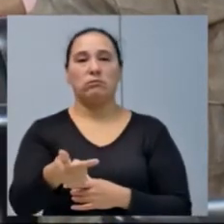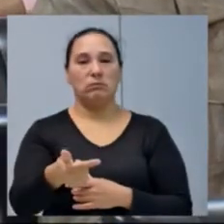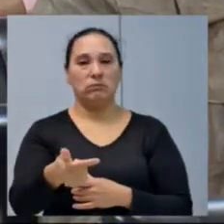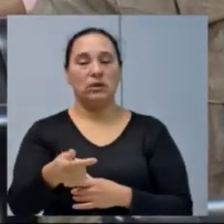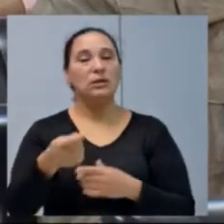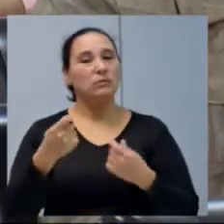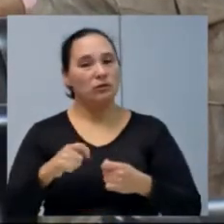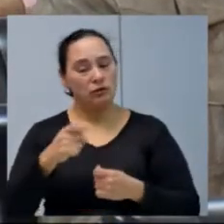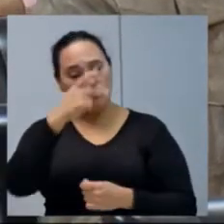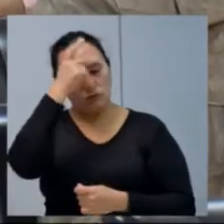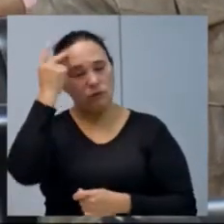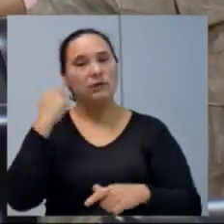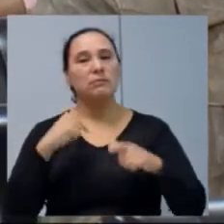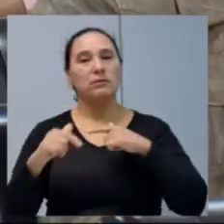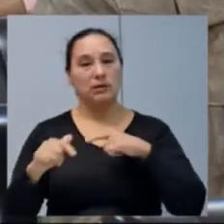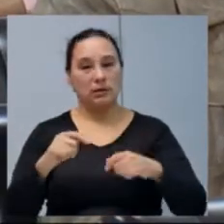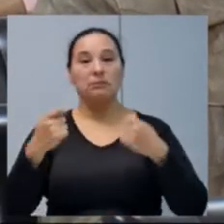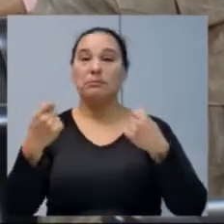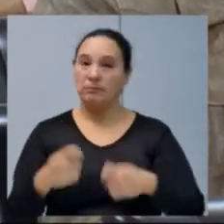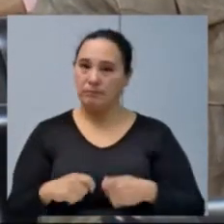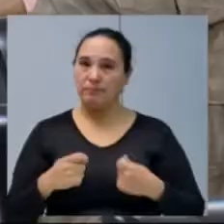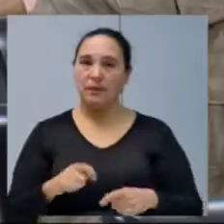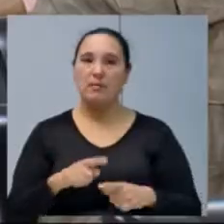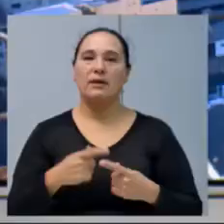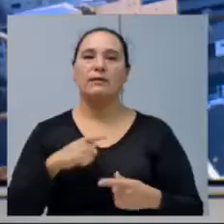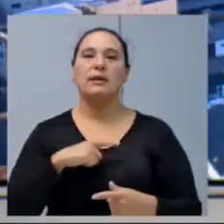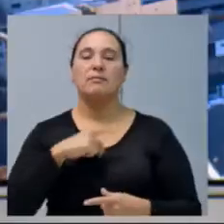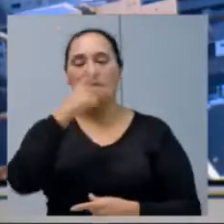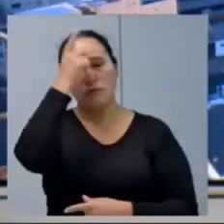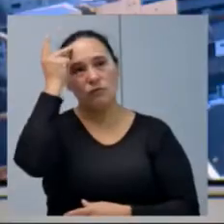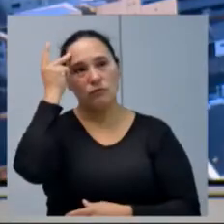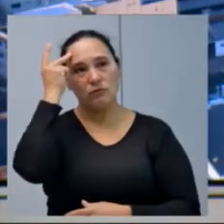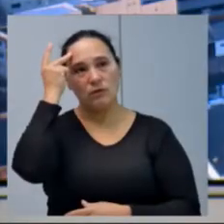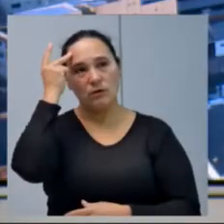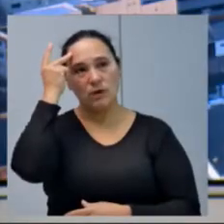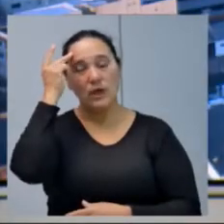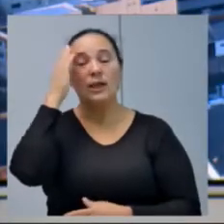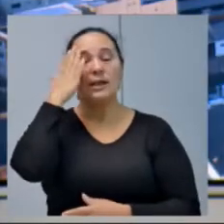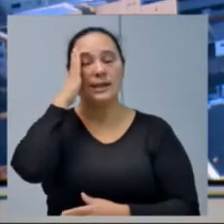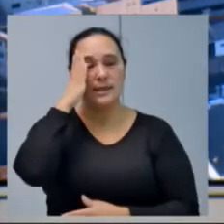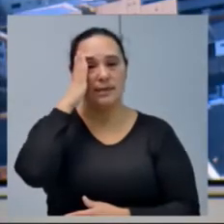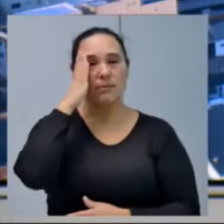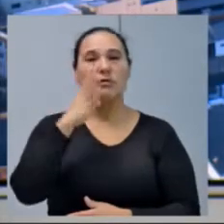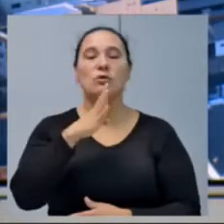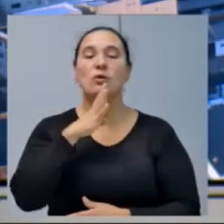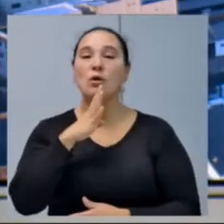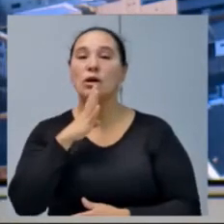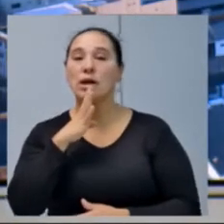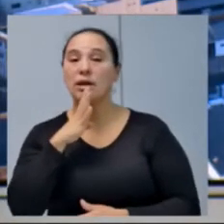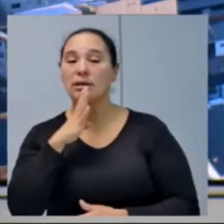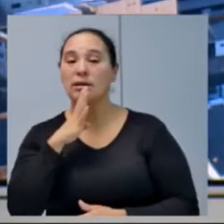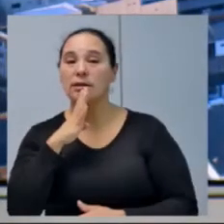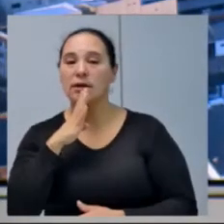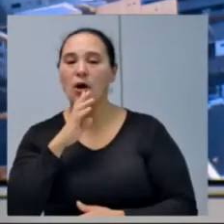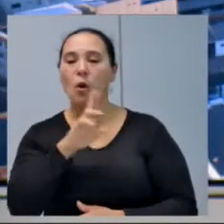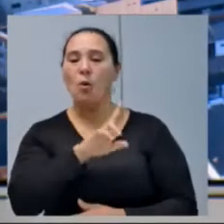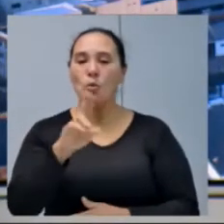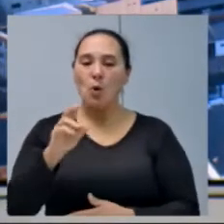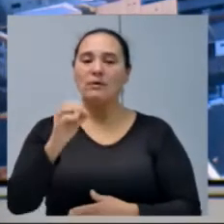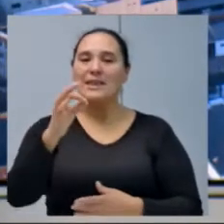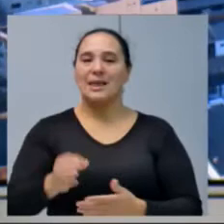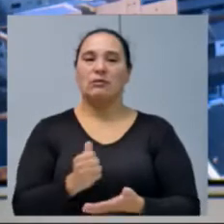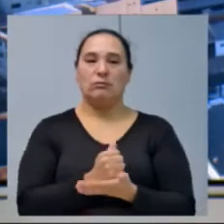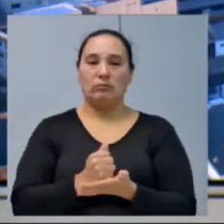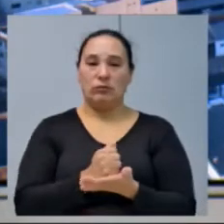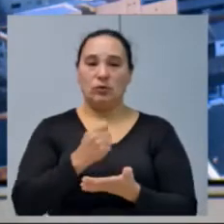precisa de gente para trabalhar? Precisa. Mas tem que ter gente que entenda um pouco da medicação, para justamente não